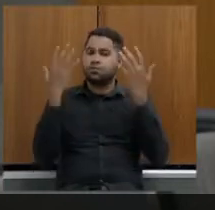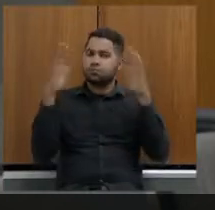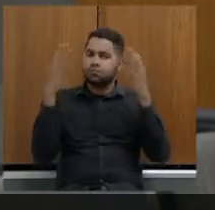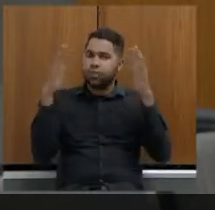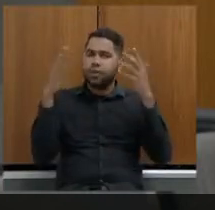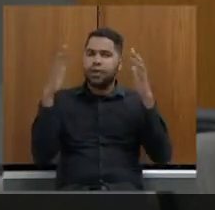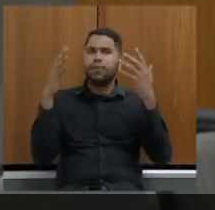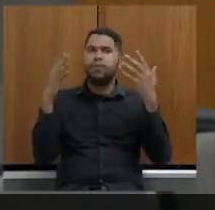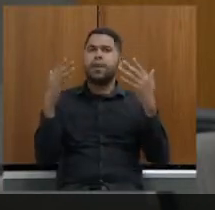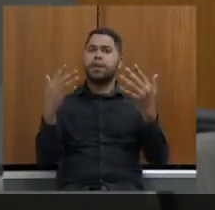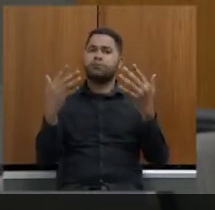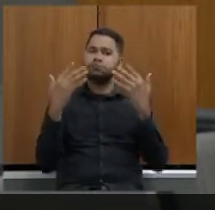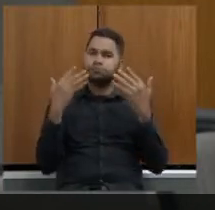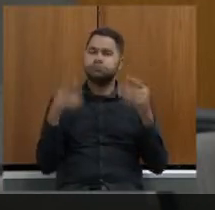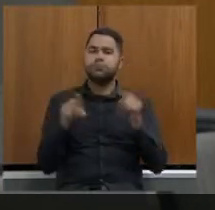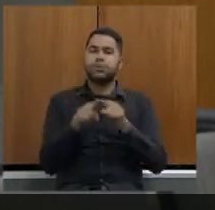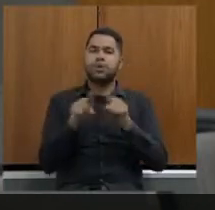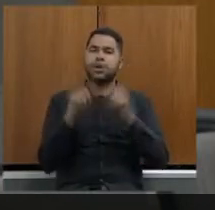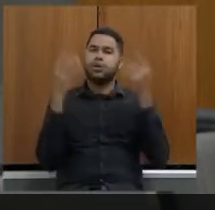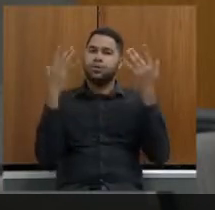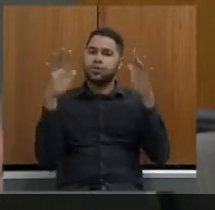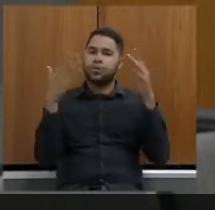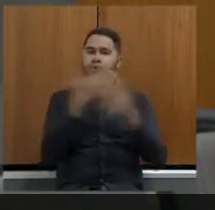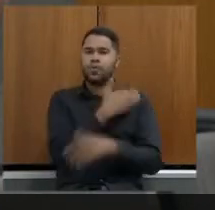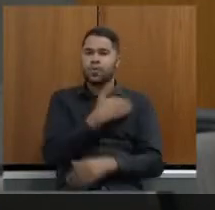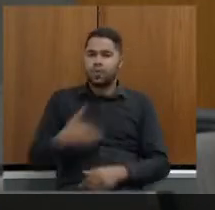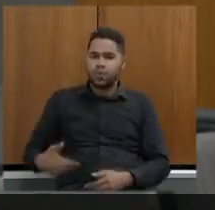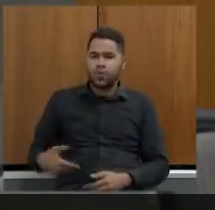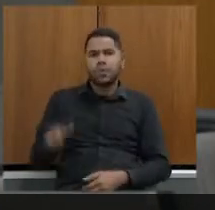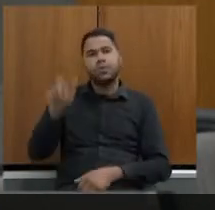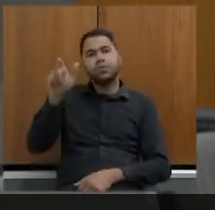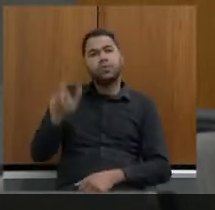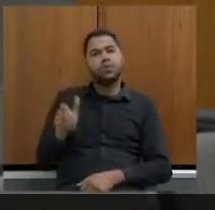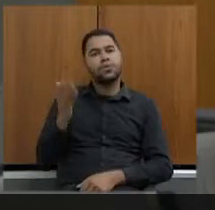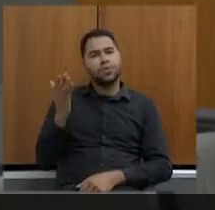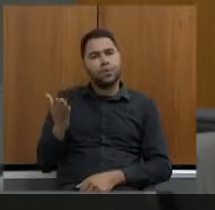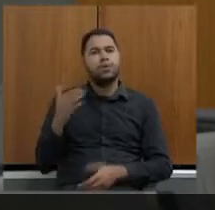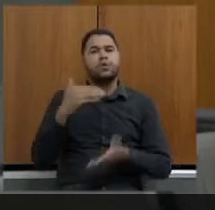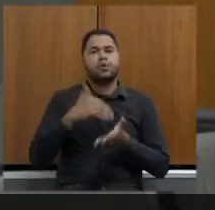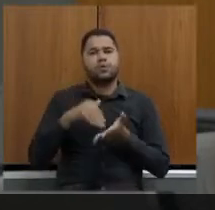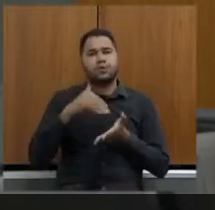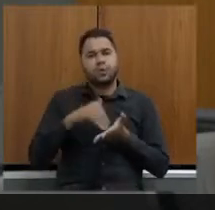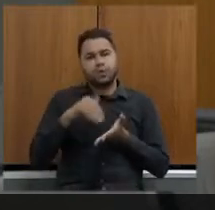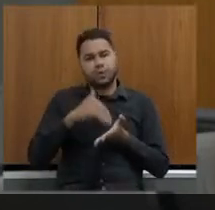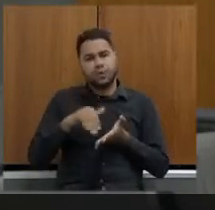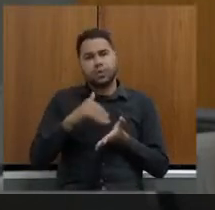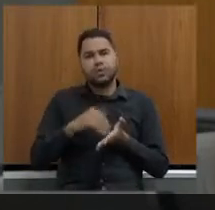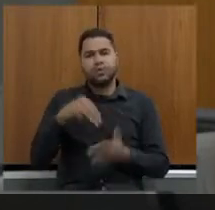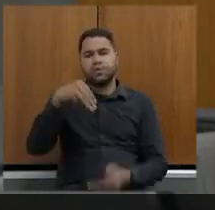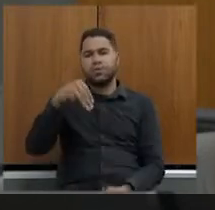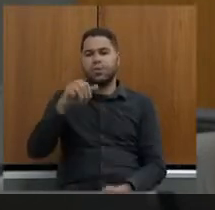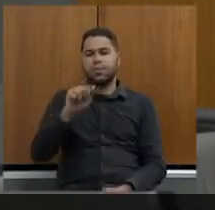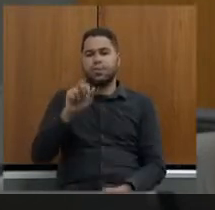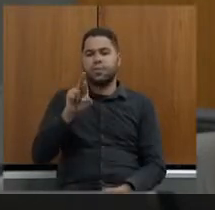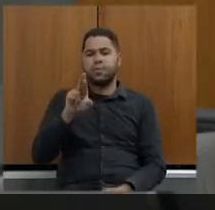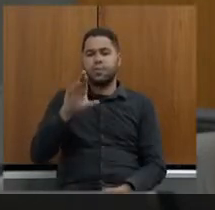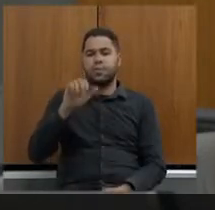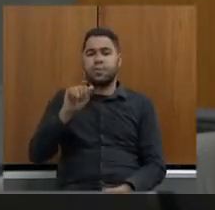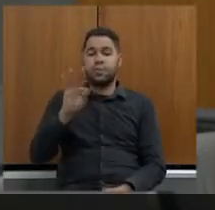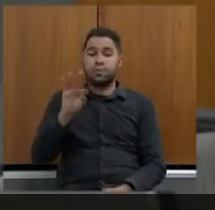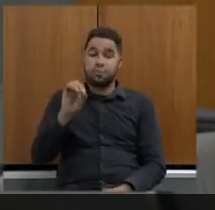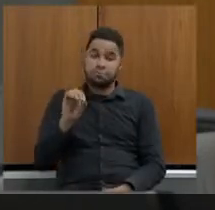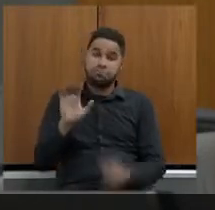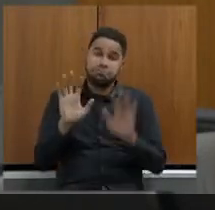audiência parabenizar o governo de estado aí na pessoa do nosso secretário Marcato mas